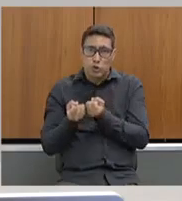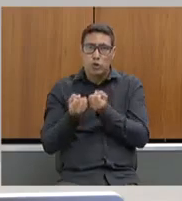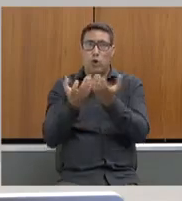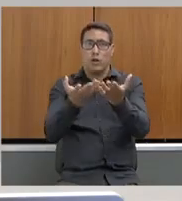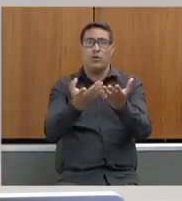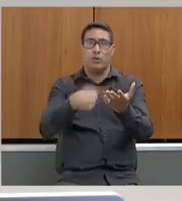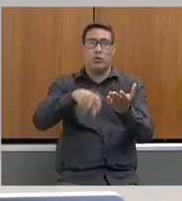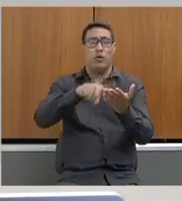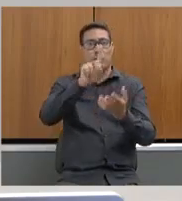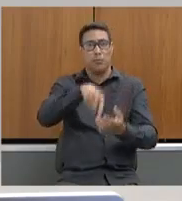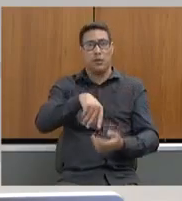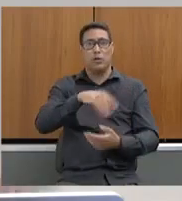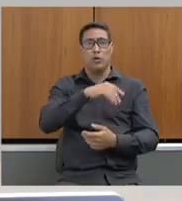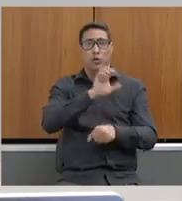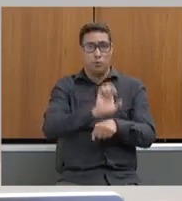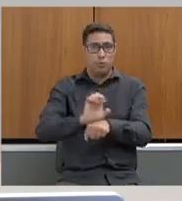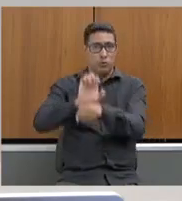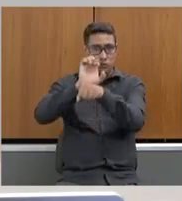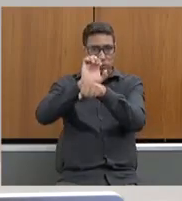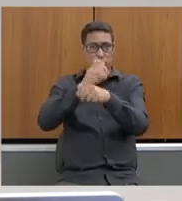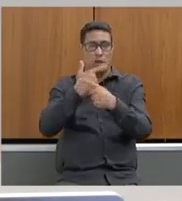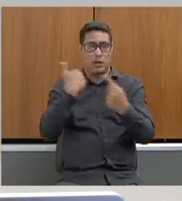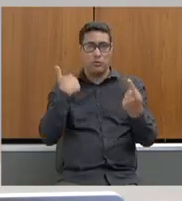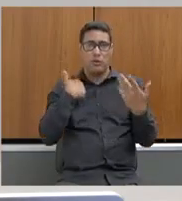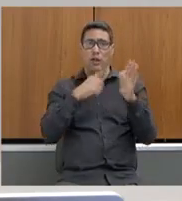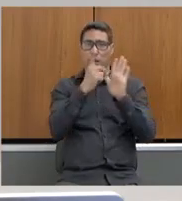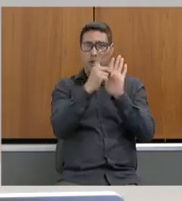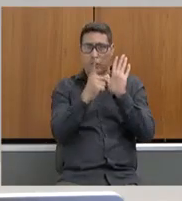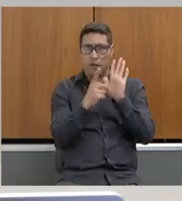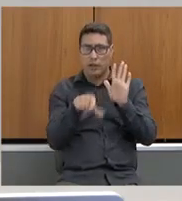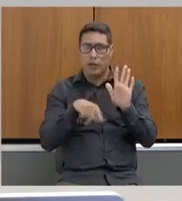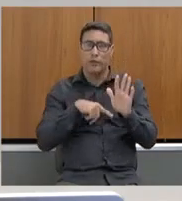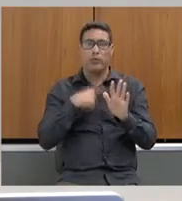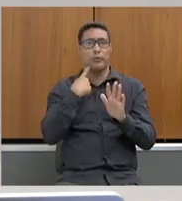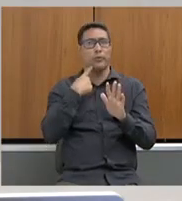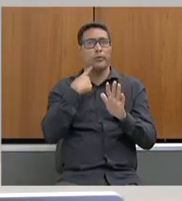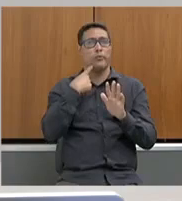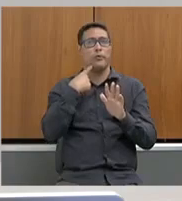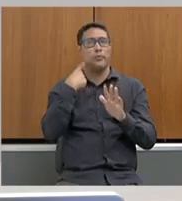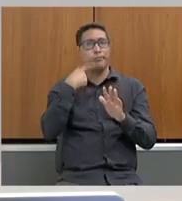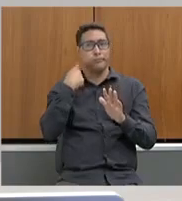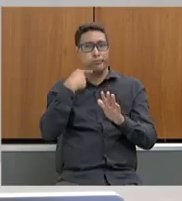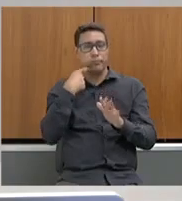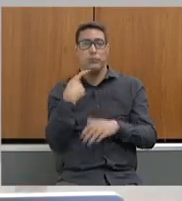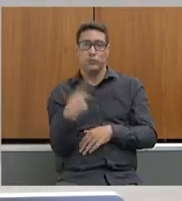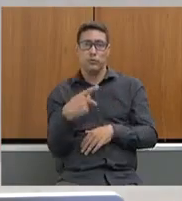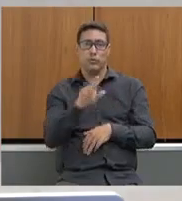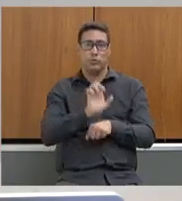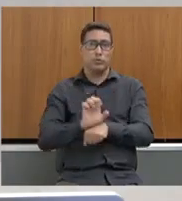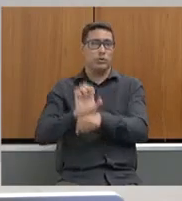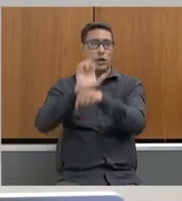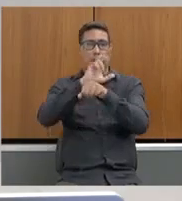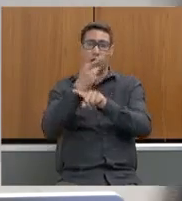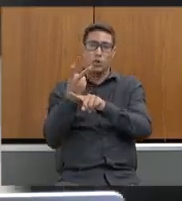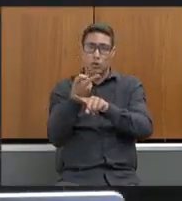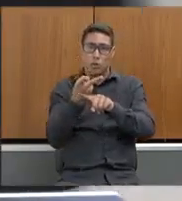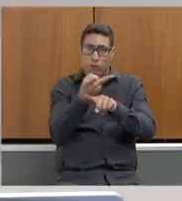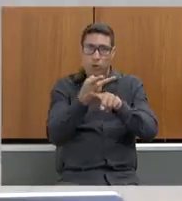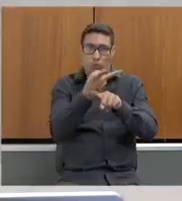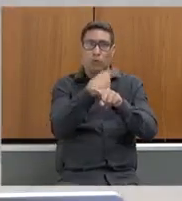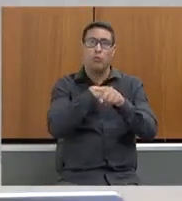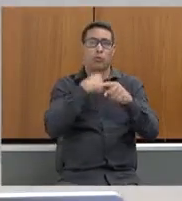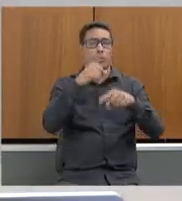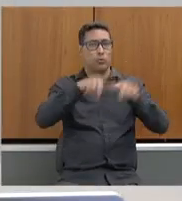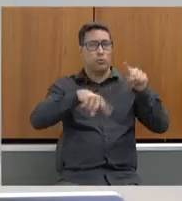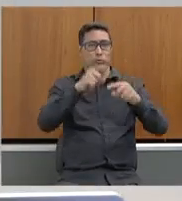A partir desse decreto, instruído, obviamente, com a Advocacia Geral do Estado, nós buscamos a captação de recurso